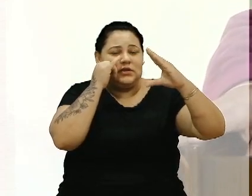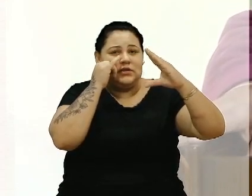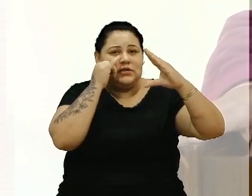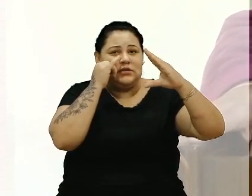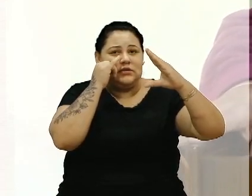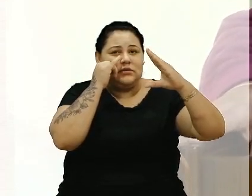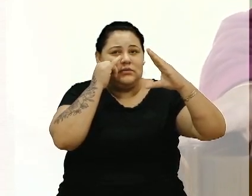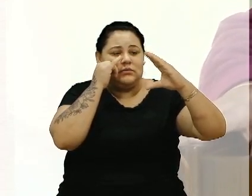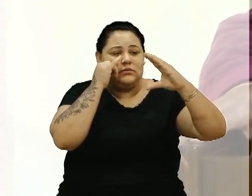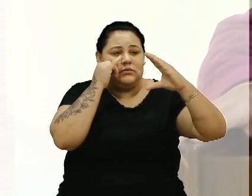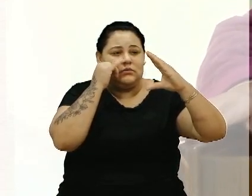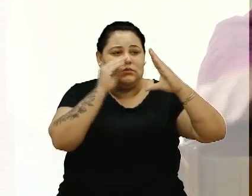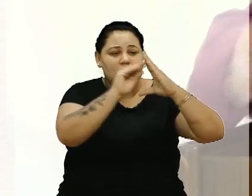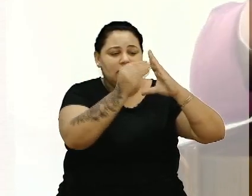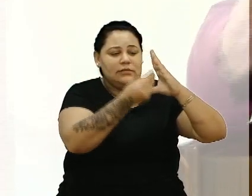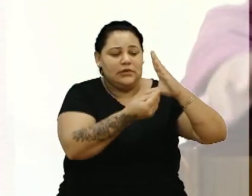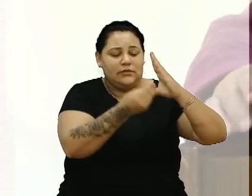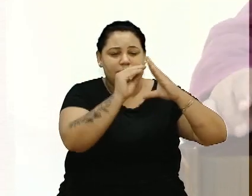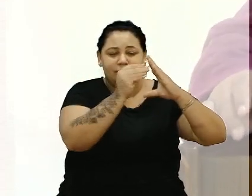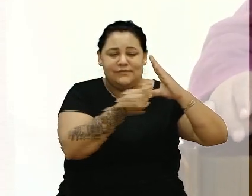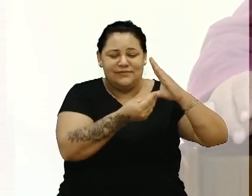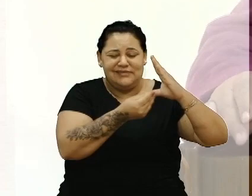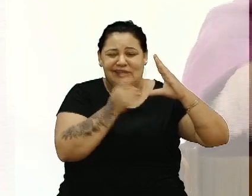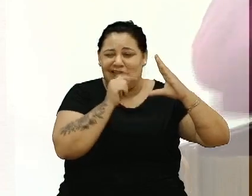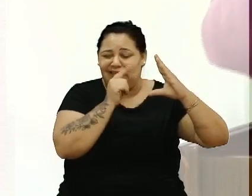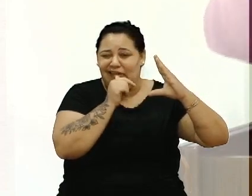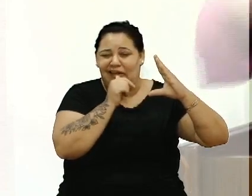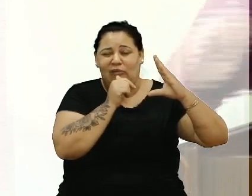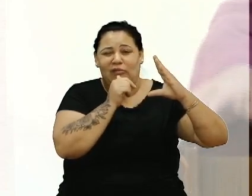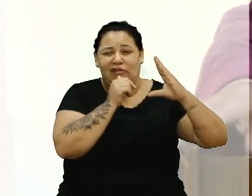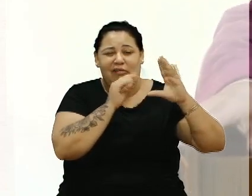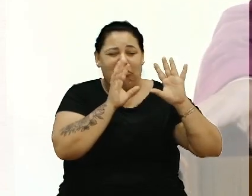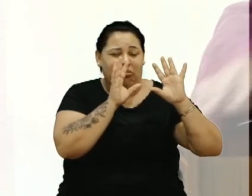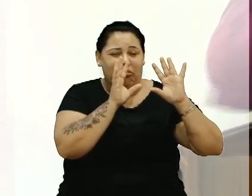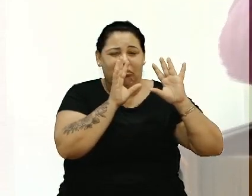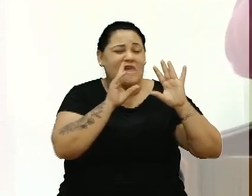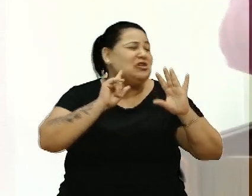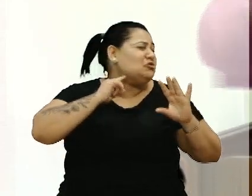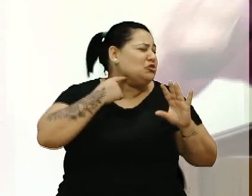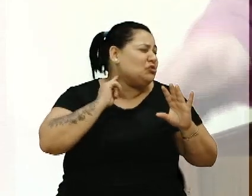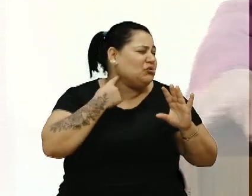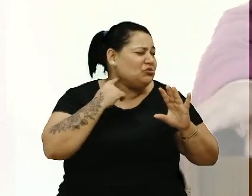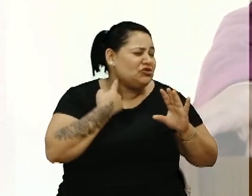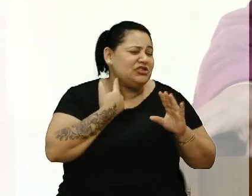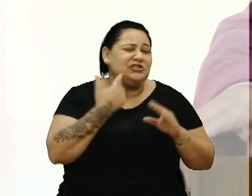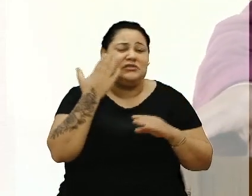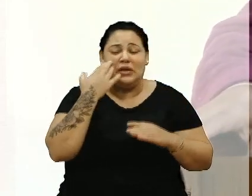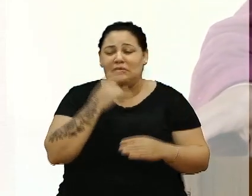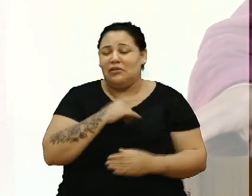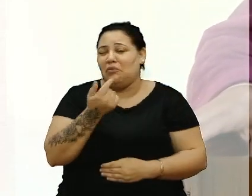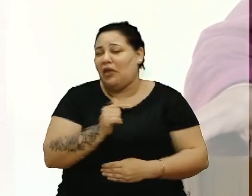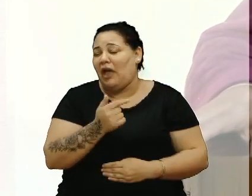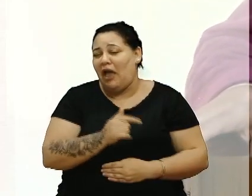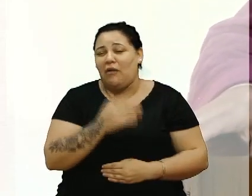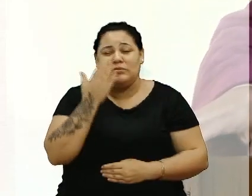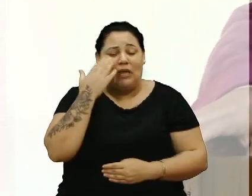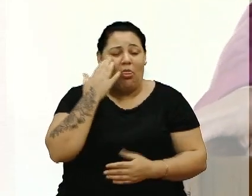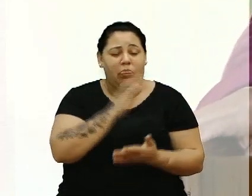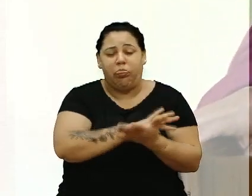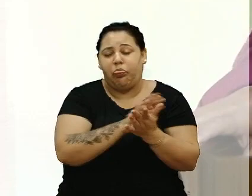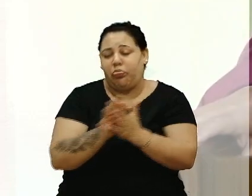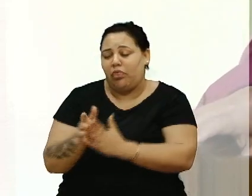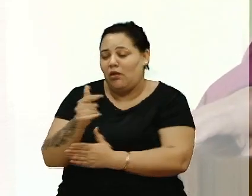que chegou lá, algumas famílias, a água chegou escura. Tem gente que ainda não tem água, a gente sabe que destruiu todas as outras cidades aqui da região,